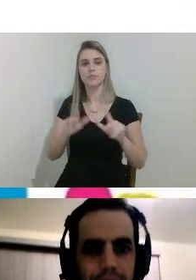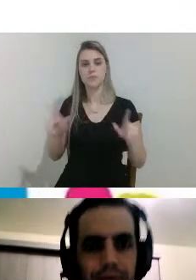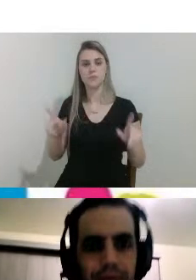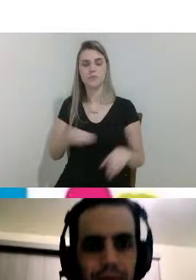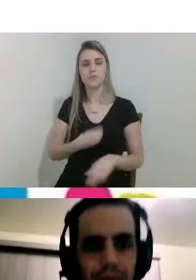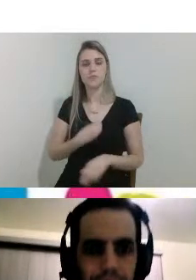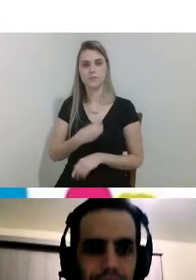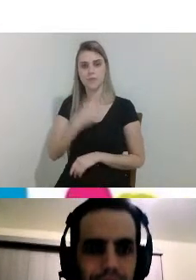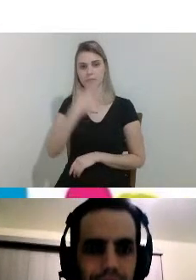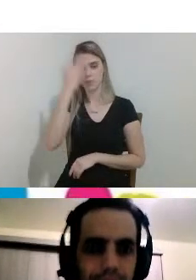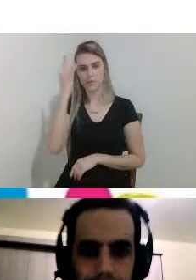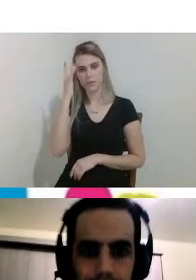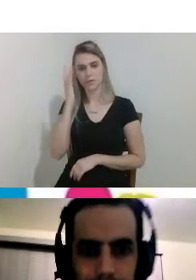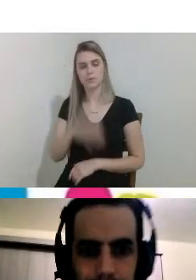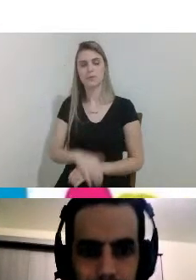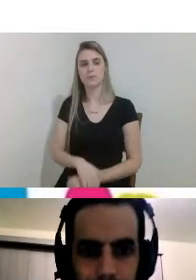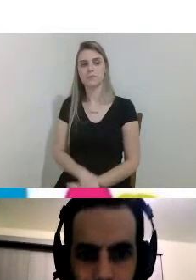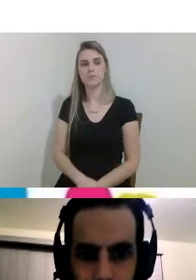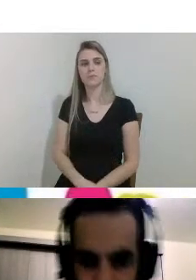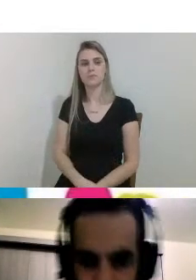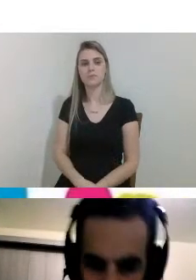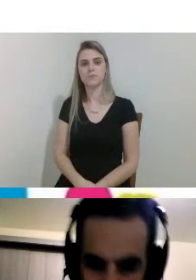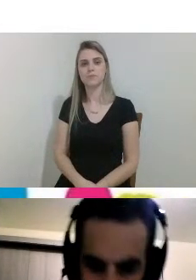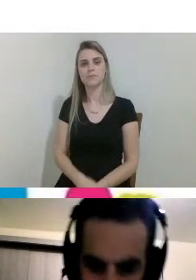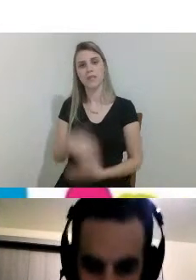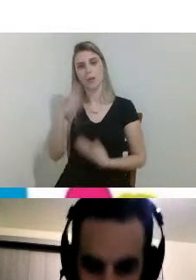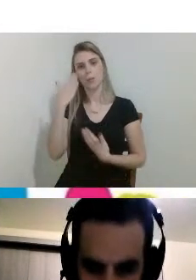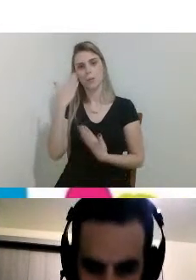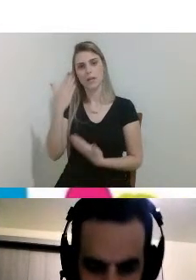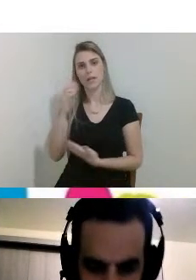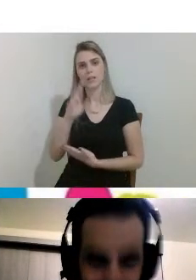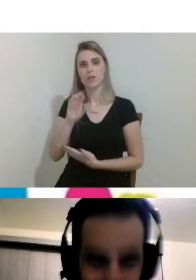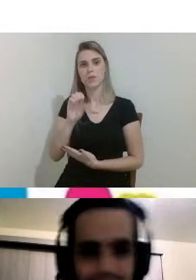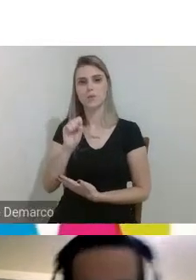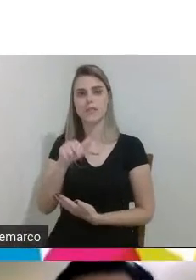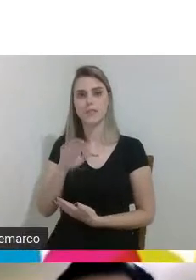muito boa essa divulgação obrigada Rosane